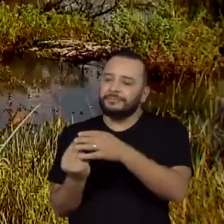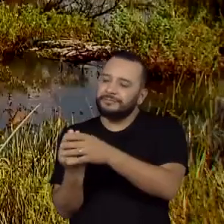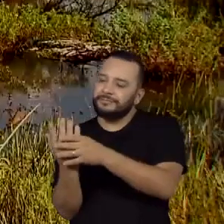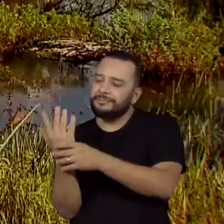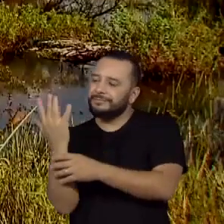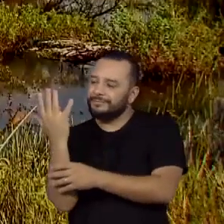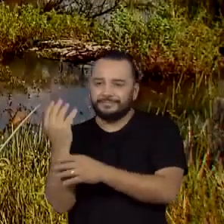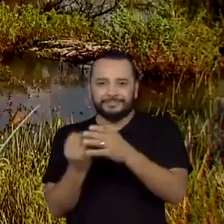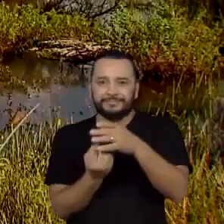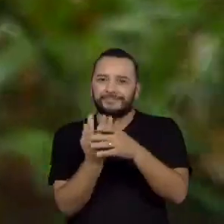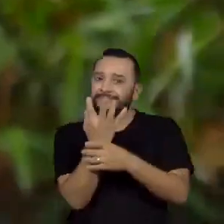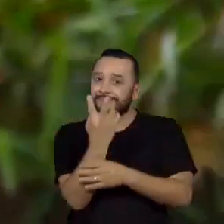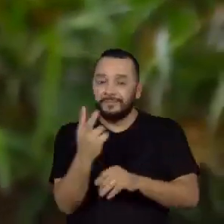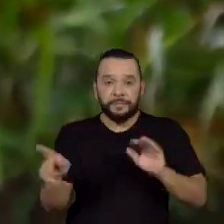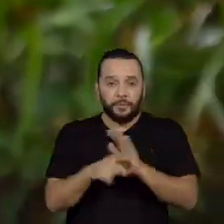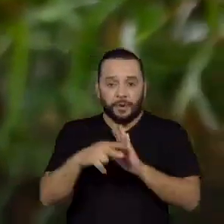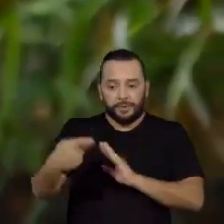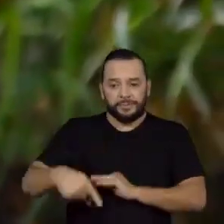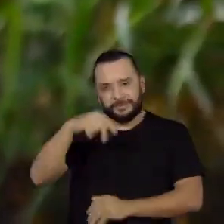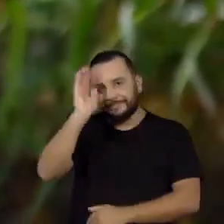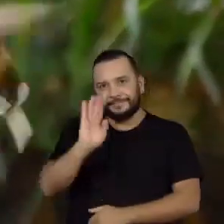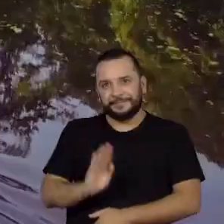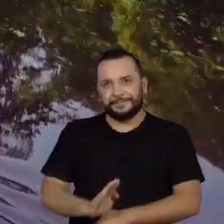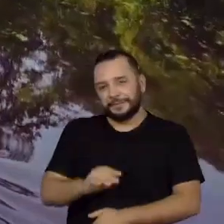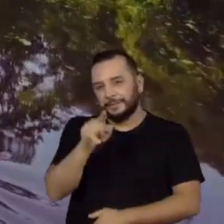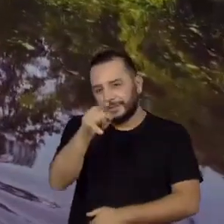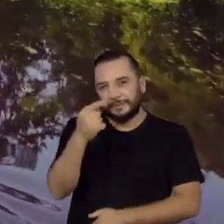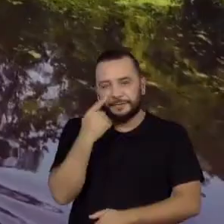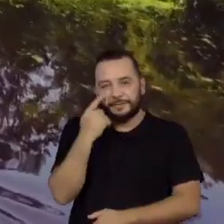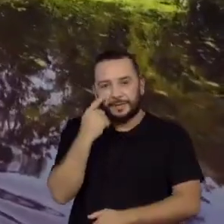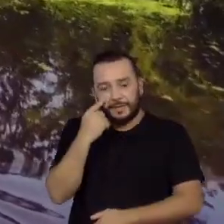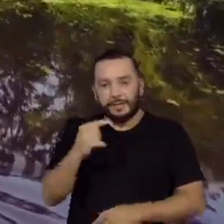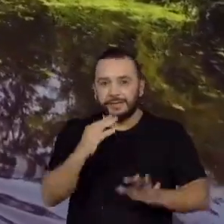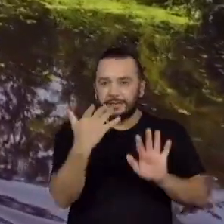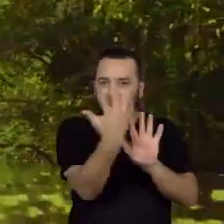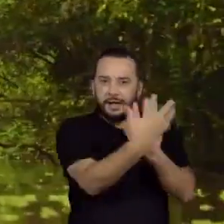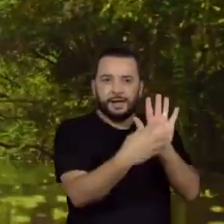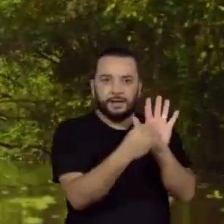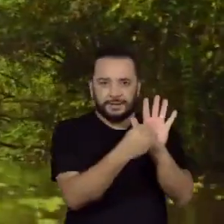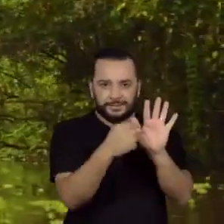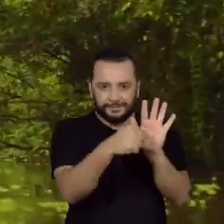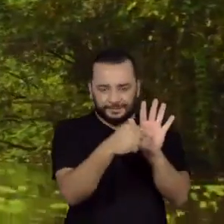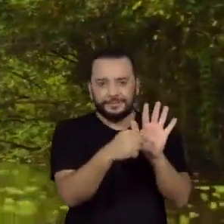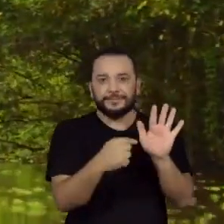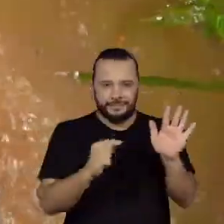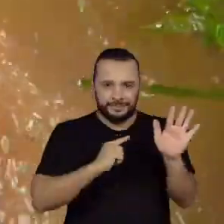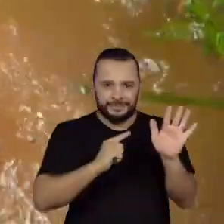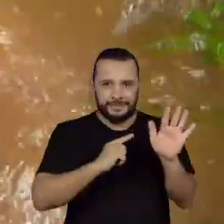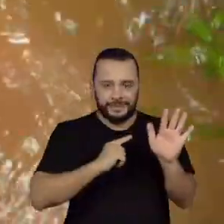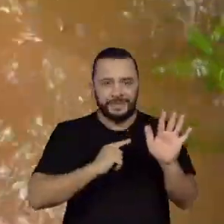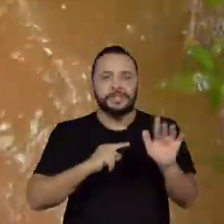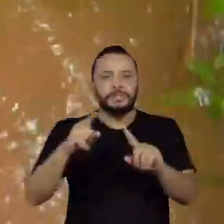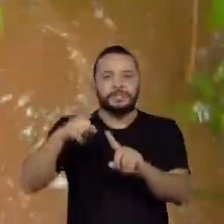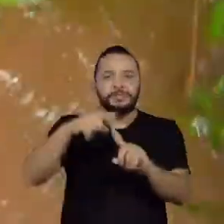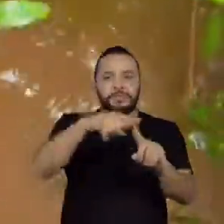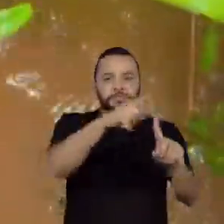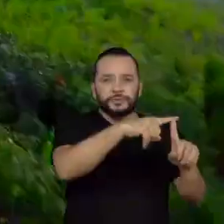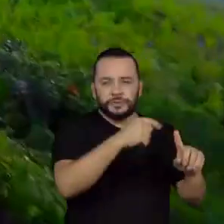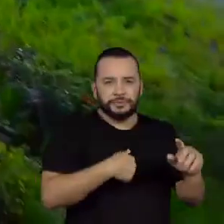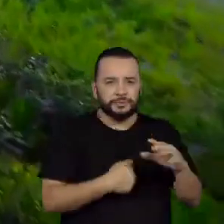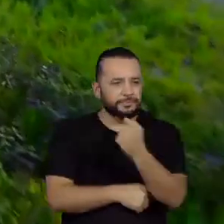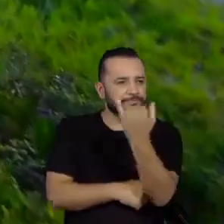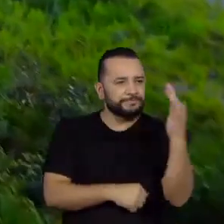únicas do nosso território. Então, quando você olha para a Floresta Amazônica, por exemplo, o número de espécies endêmicas do Brasil